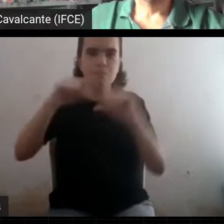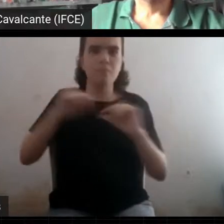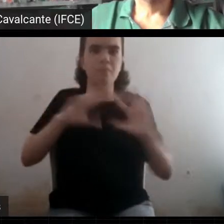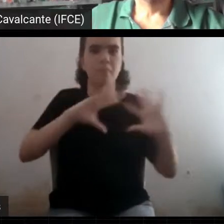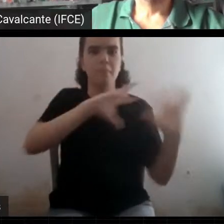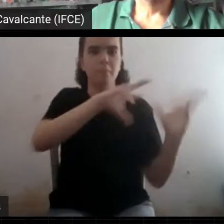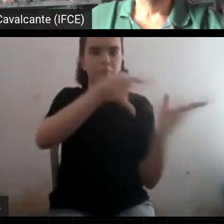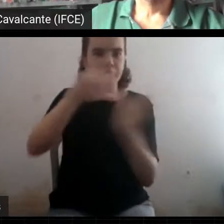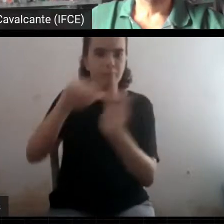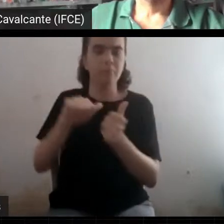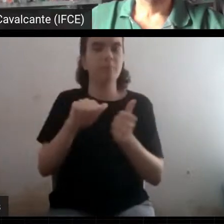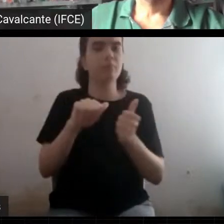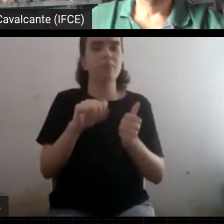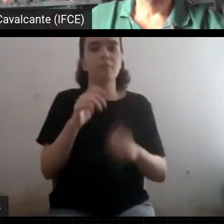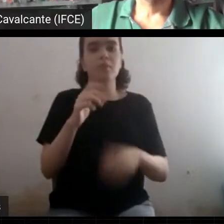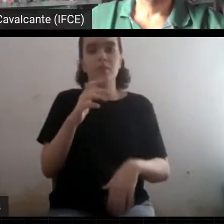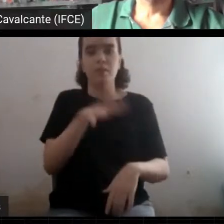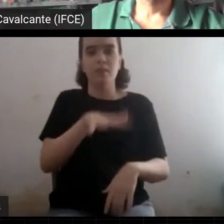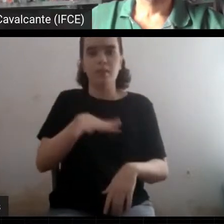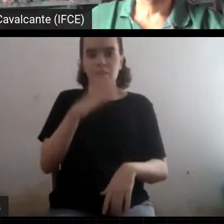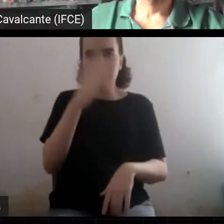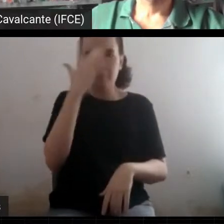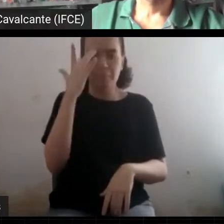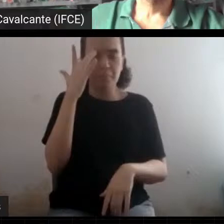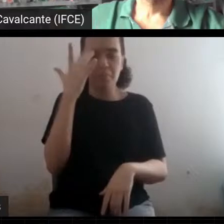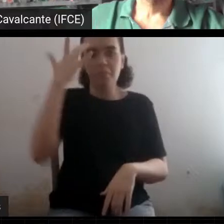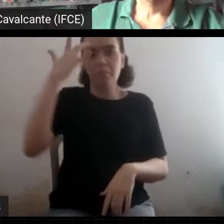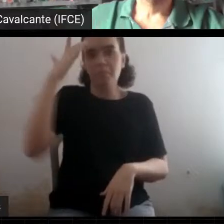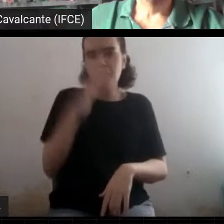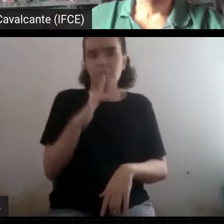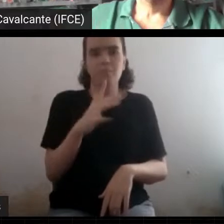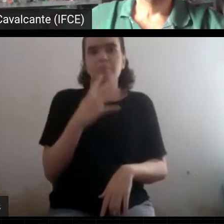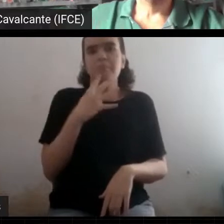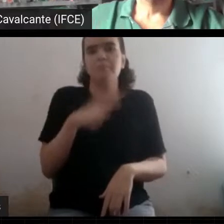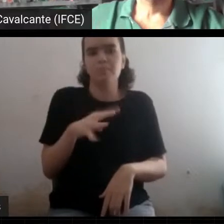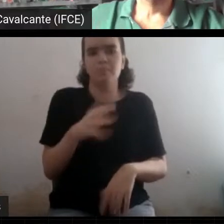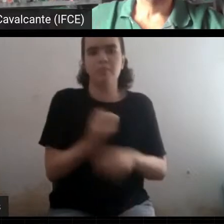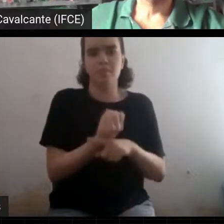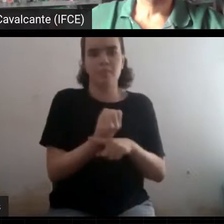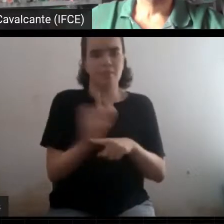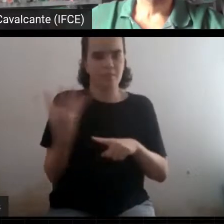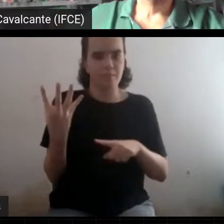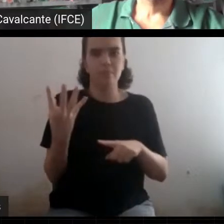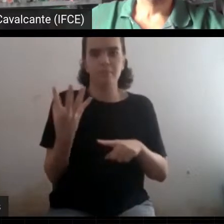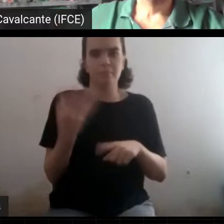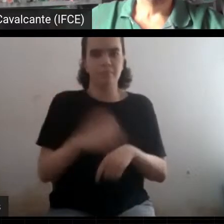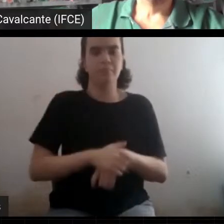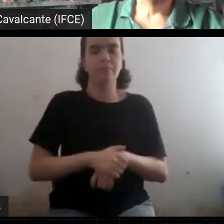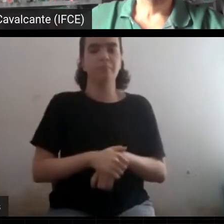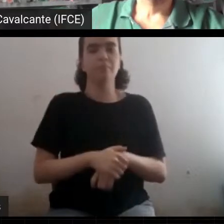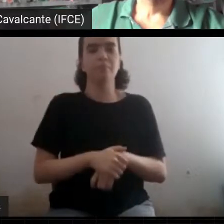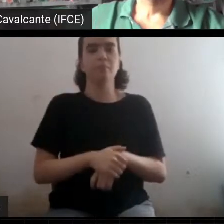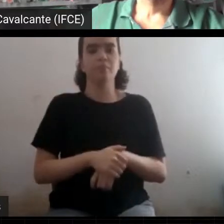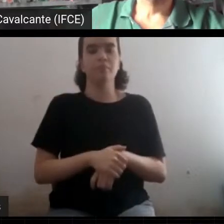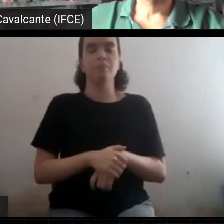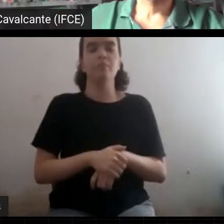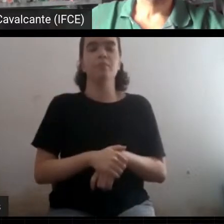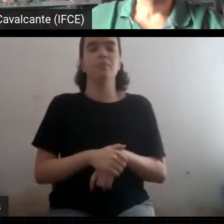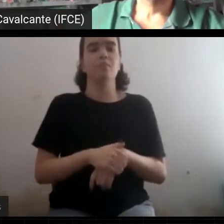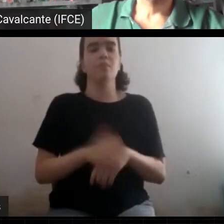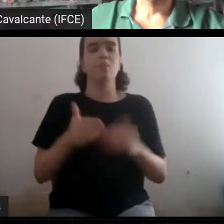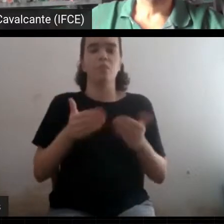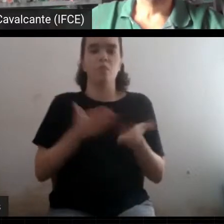Por isso que, como o Reinaldo disse, só com Galileu e daí em diante, é que